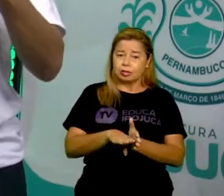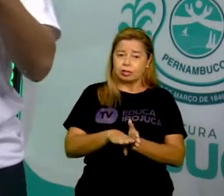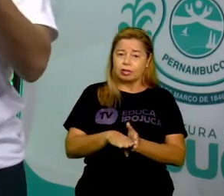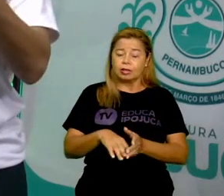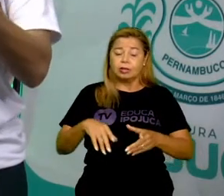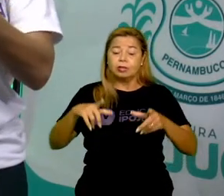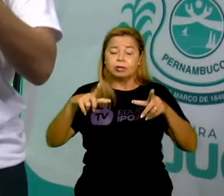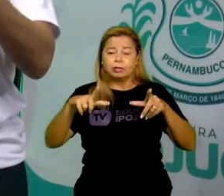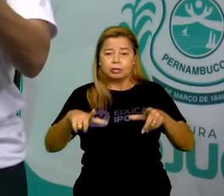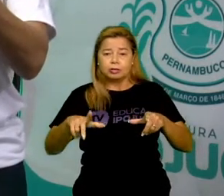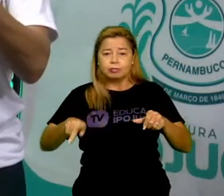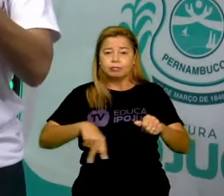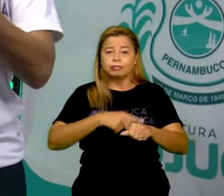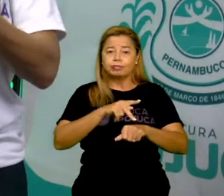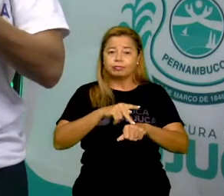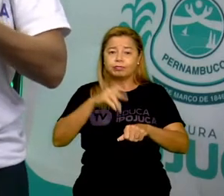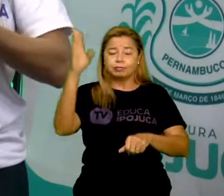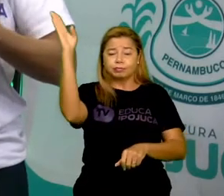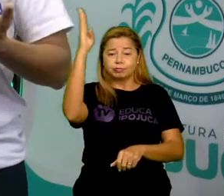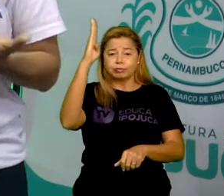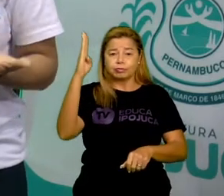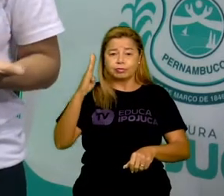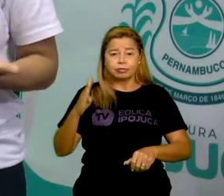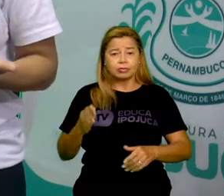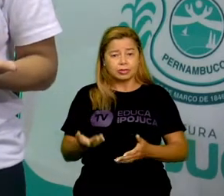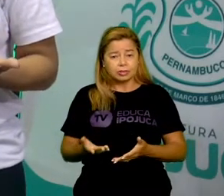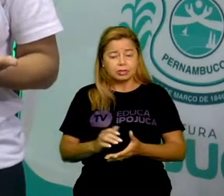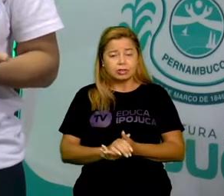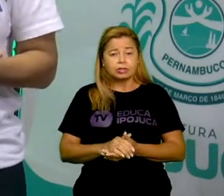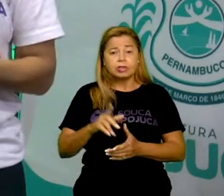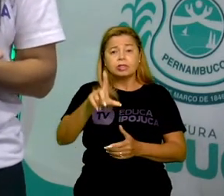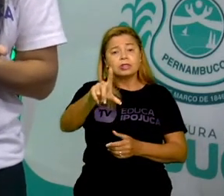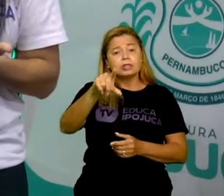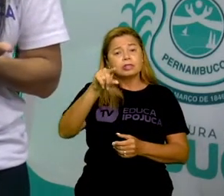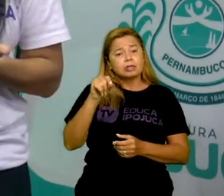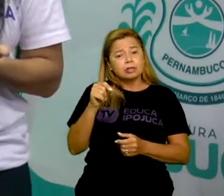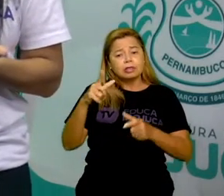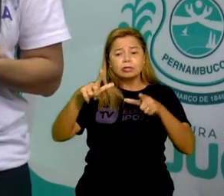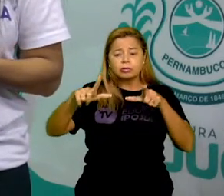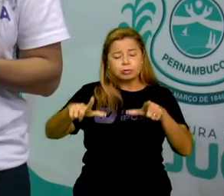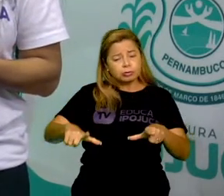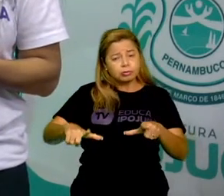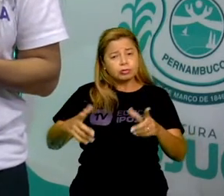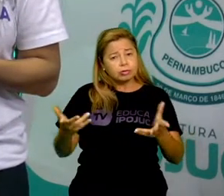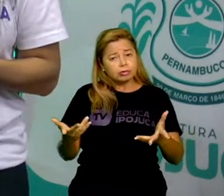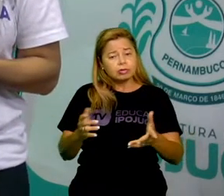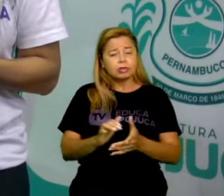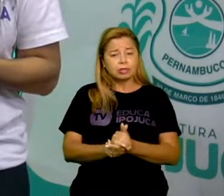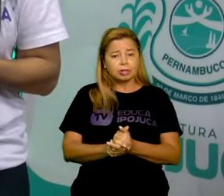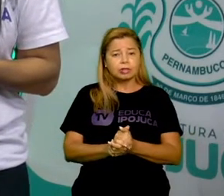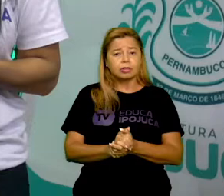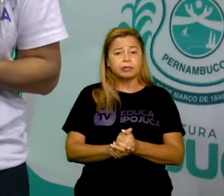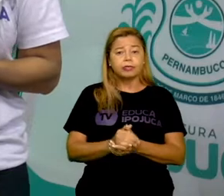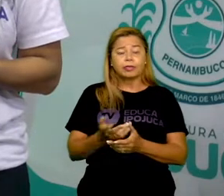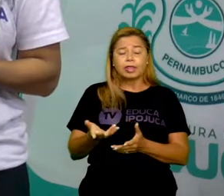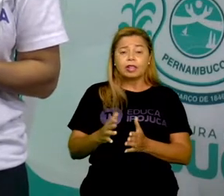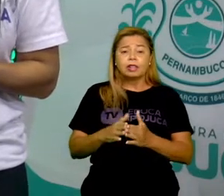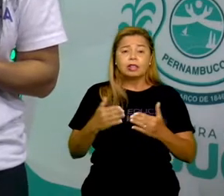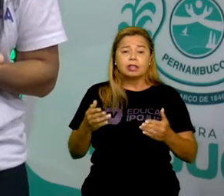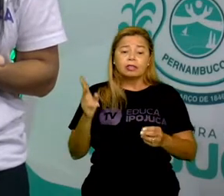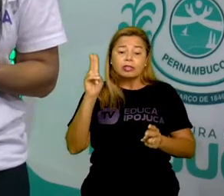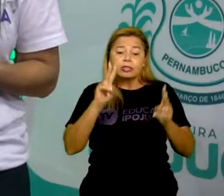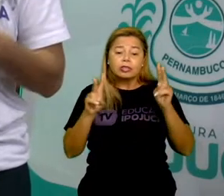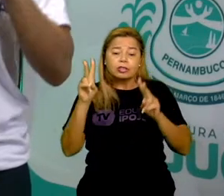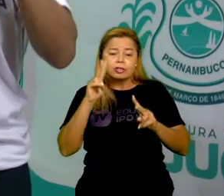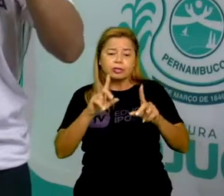eles escolheram uma determinada região. E muitas dessas regiões, quando a gente vê na TV ou alguém